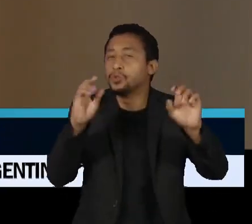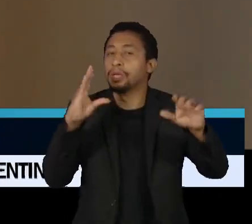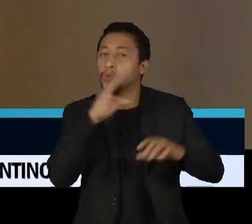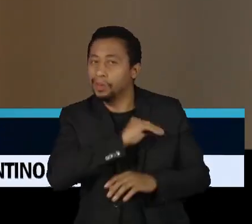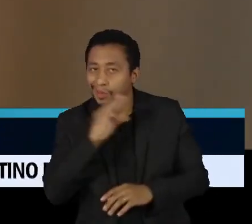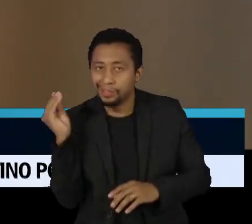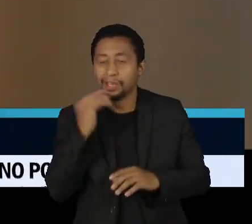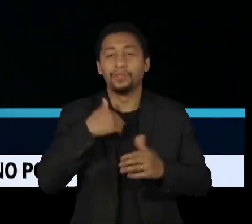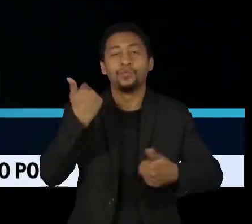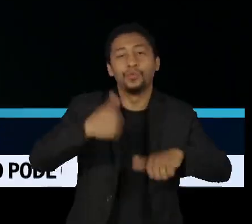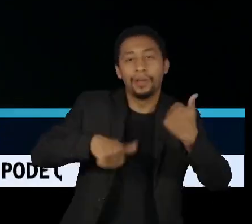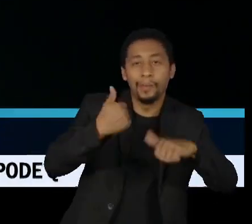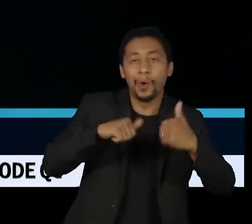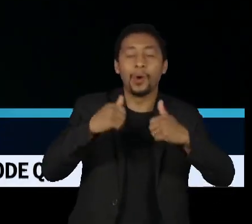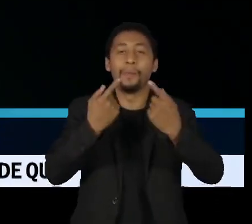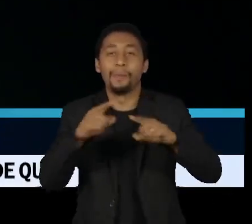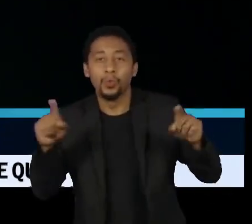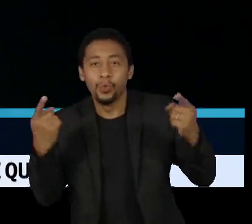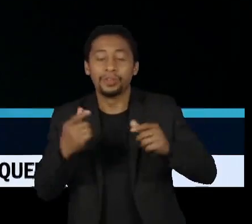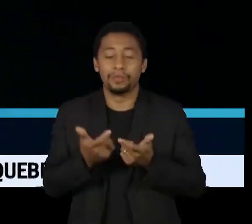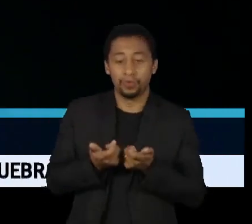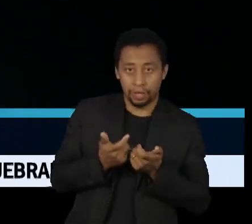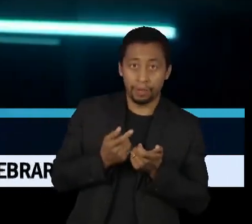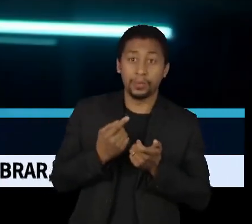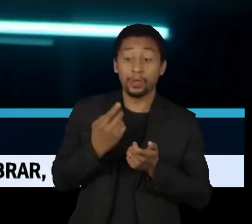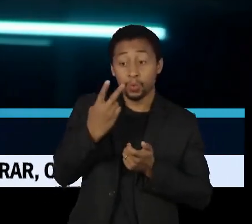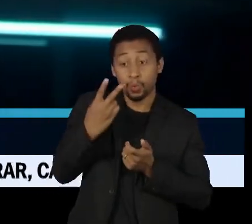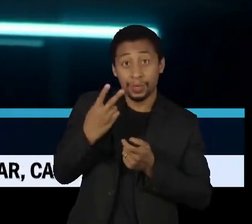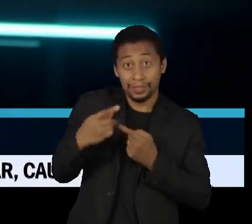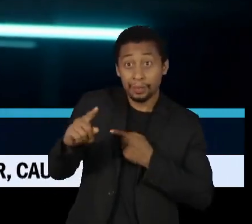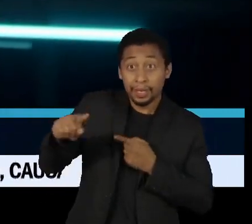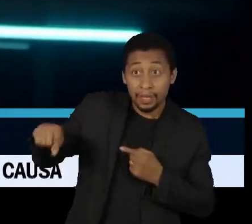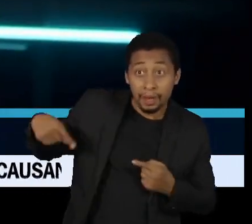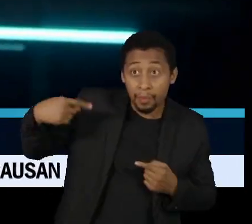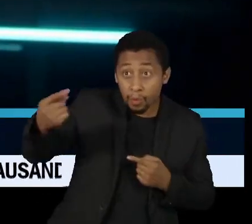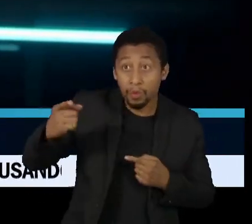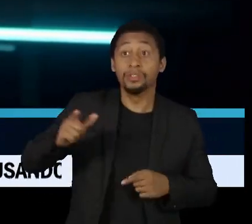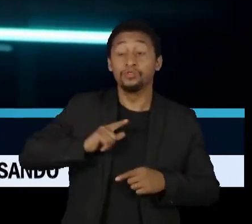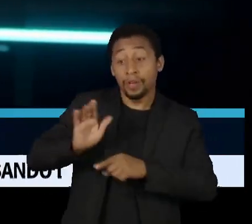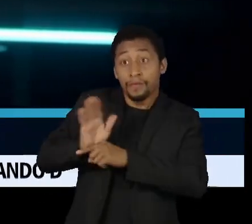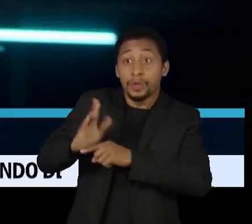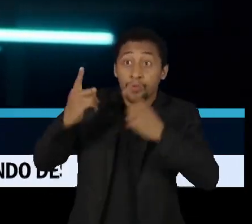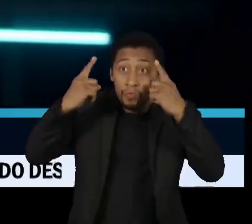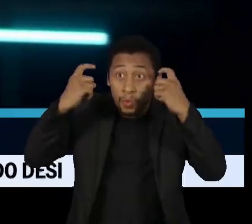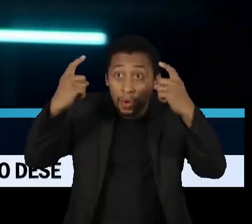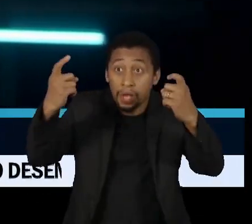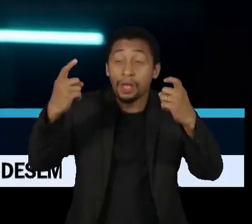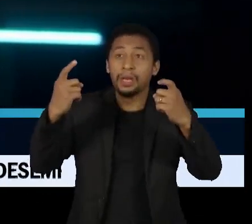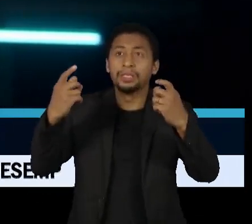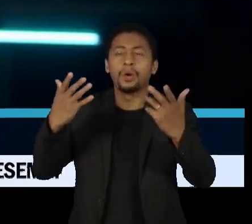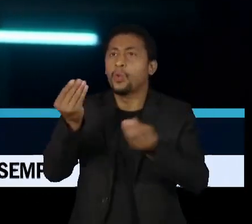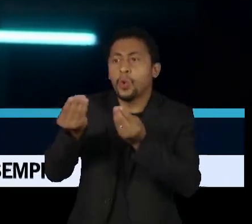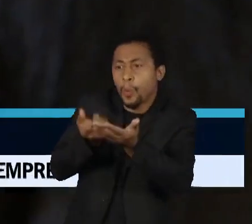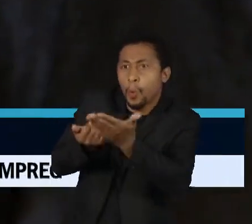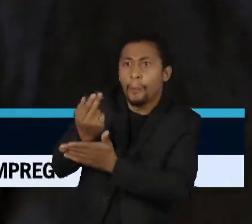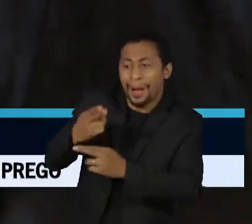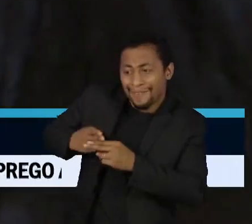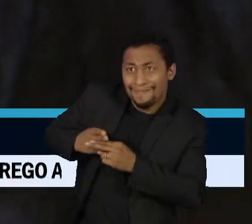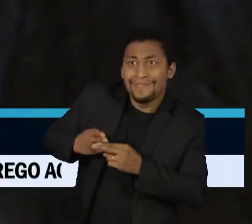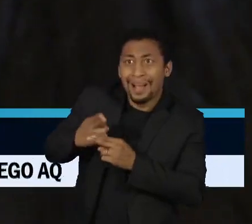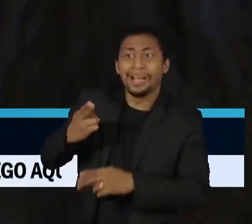videogame, música. Duas semanas depois, havia sugestões de vídeos violentos e meios para se comprar facas.